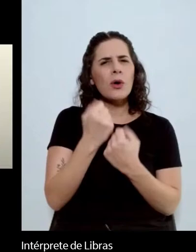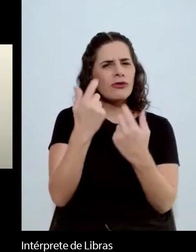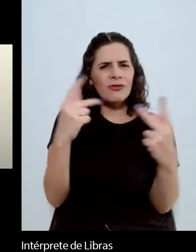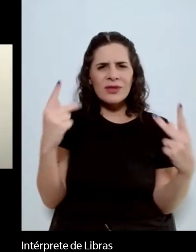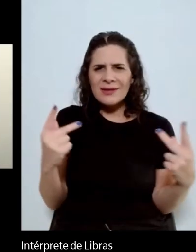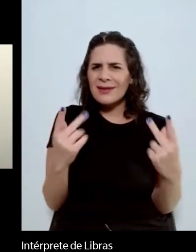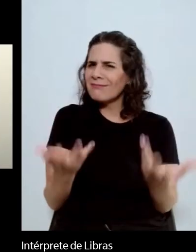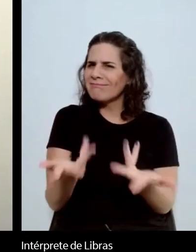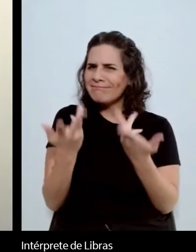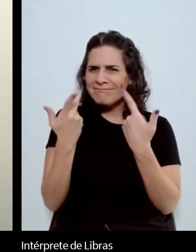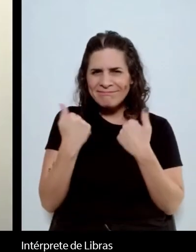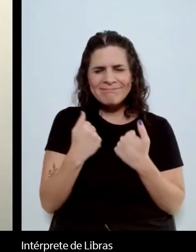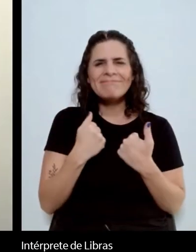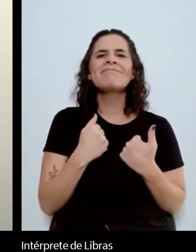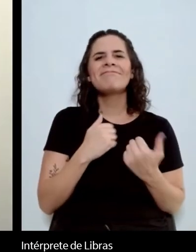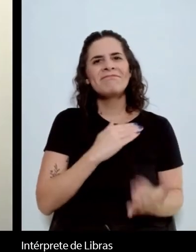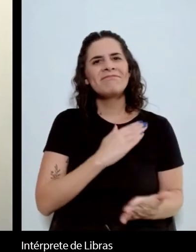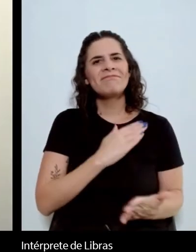para poder